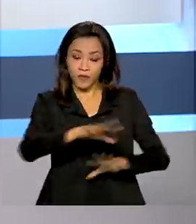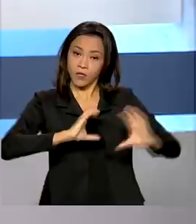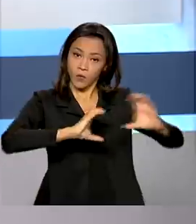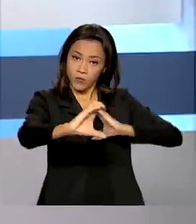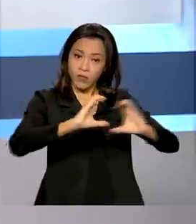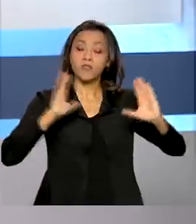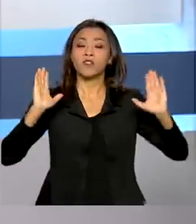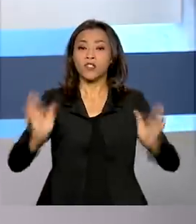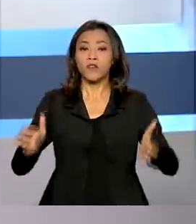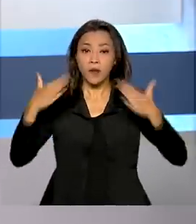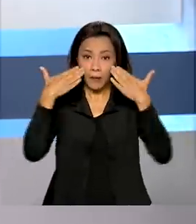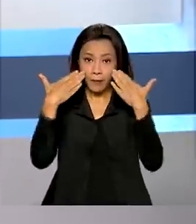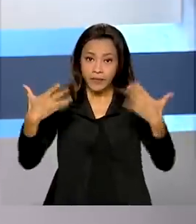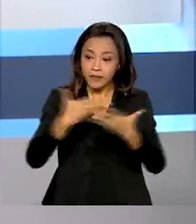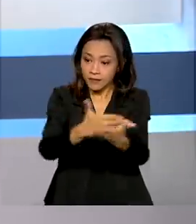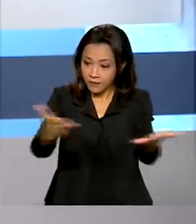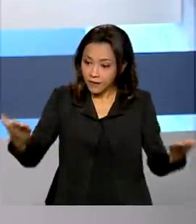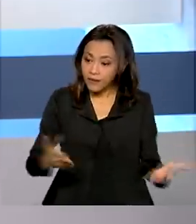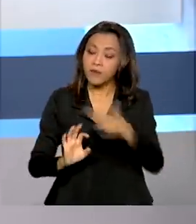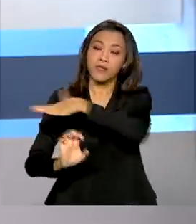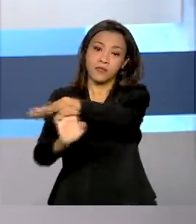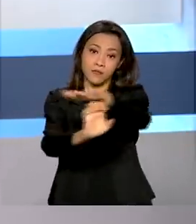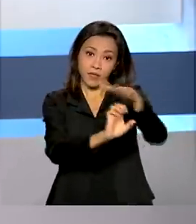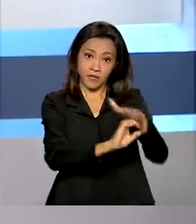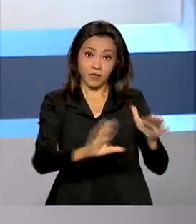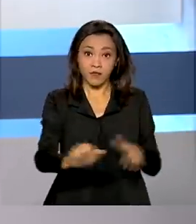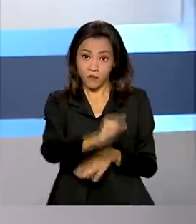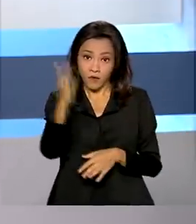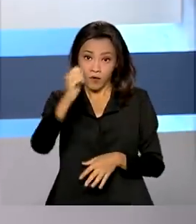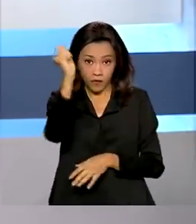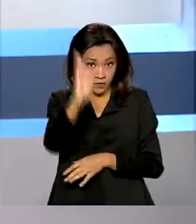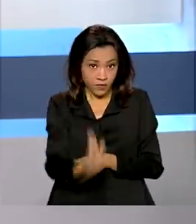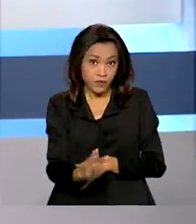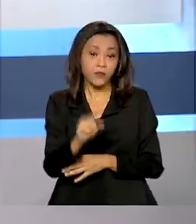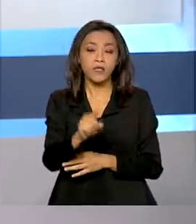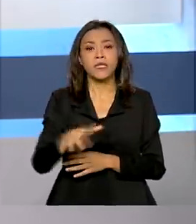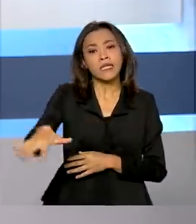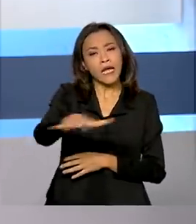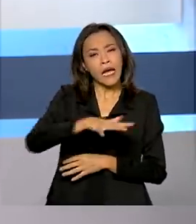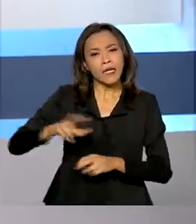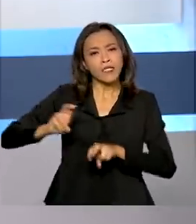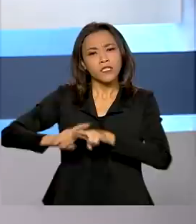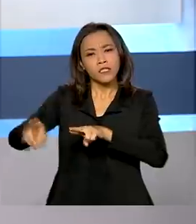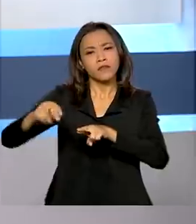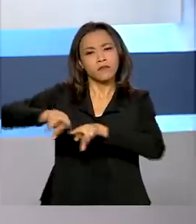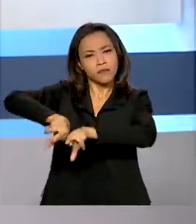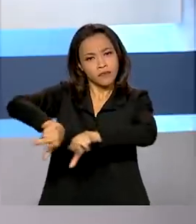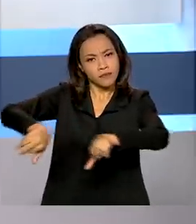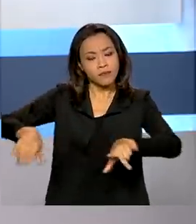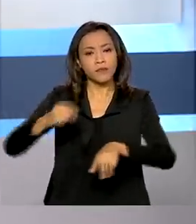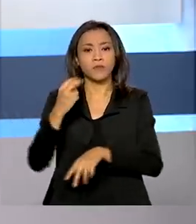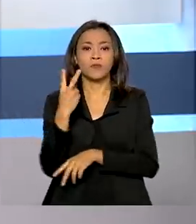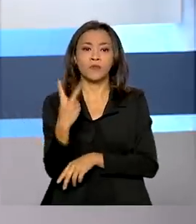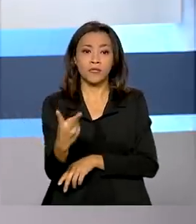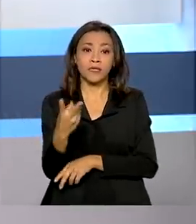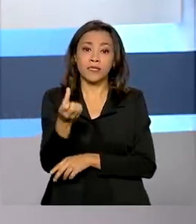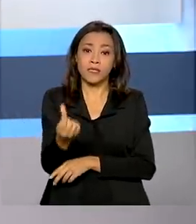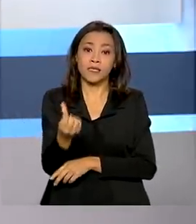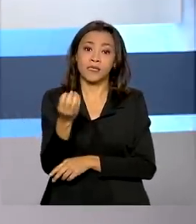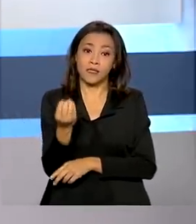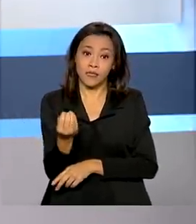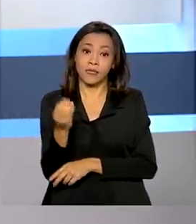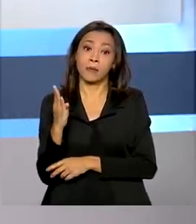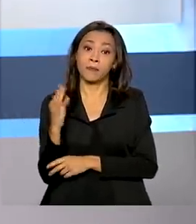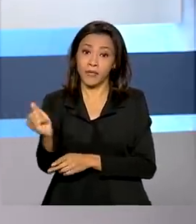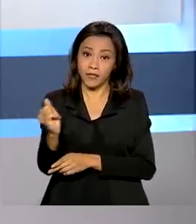apresentados a investidores estrangeiros. Só no setor de transportes serão investidos 260 bilhões de reais